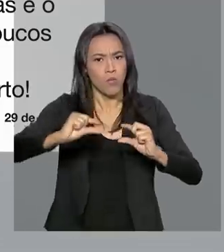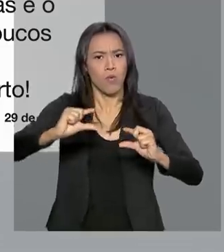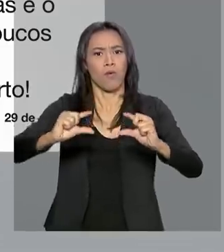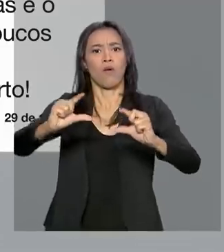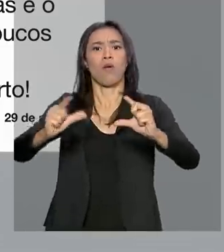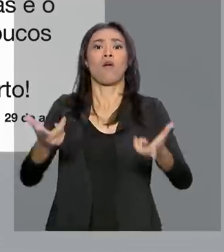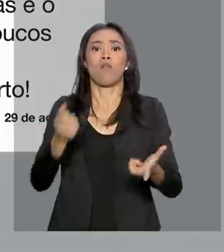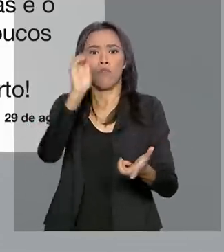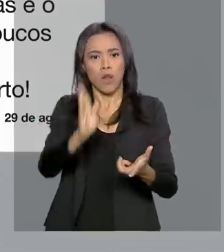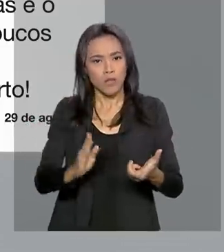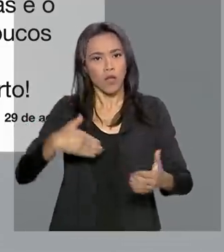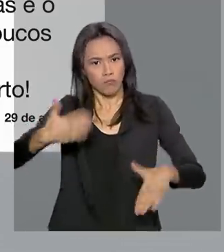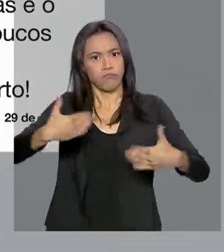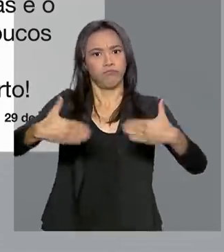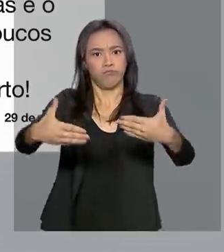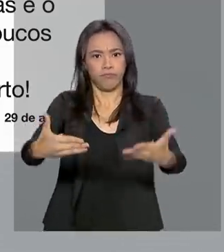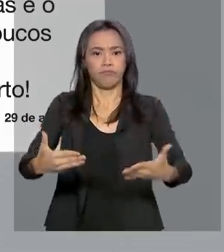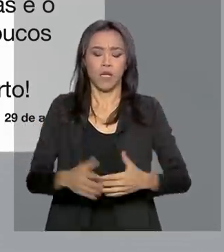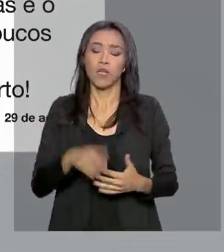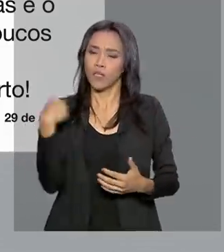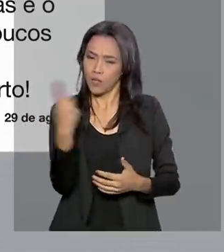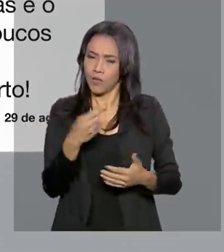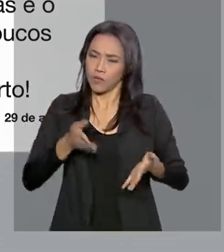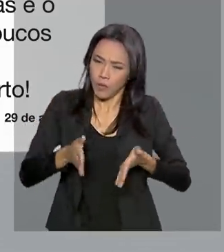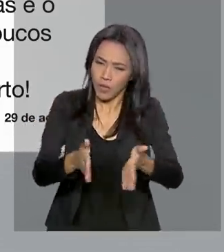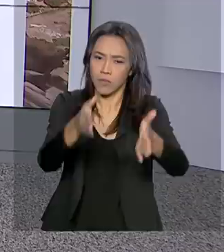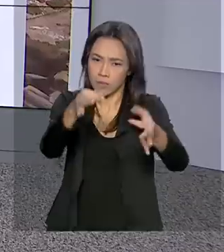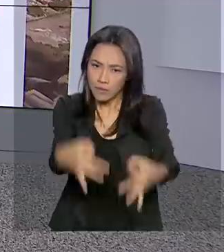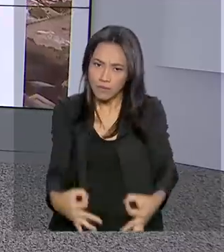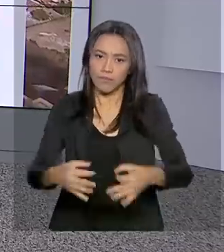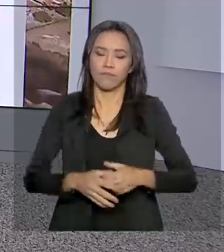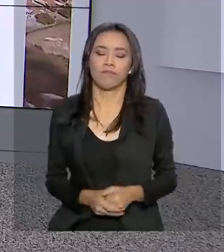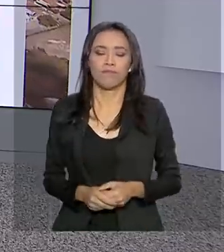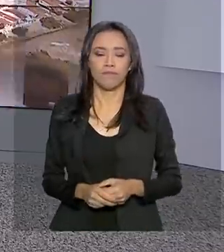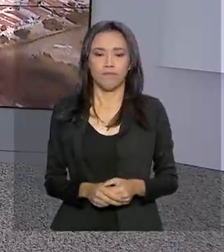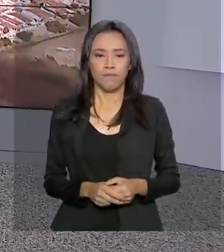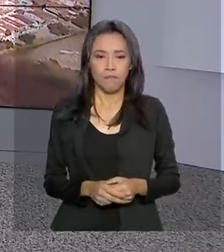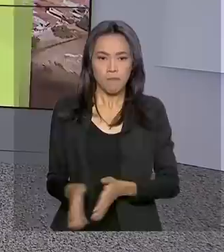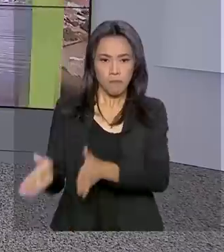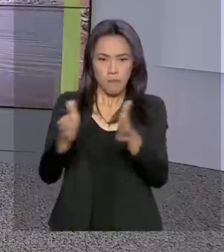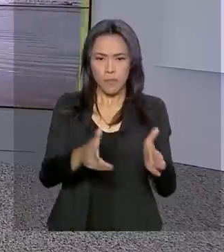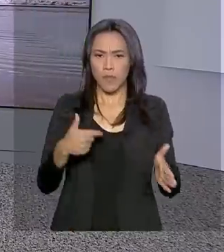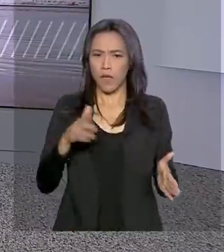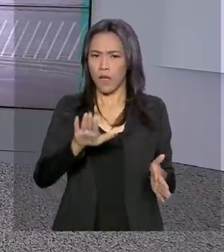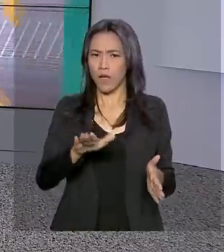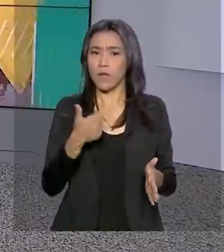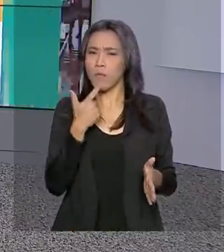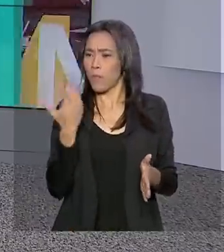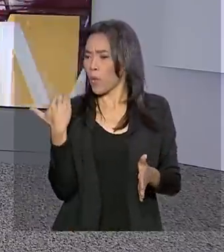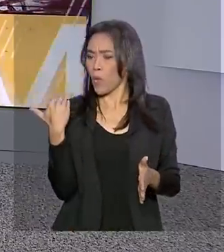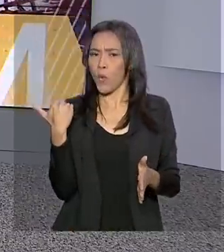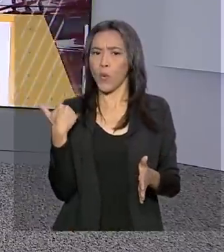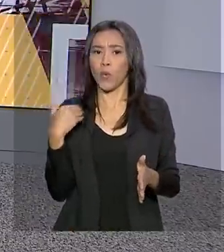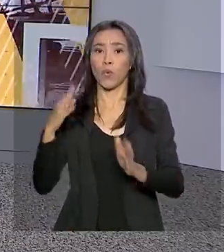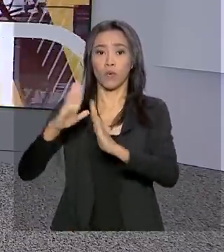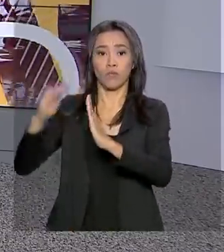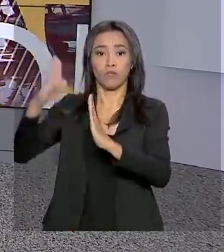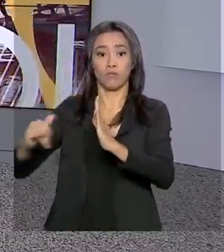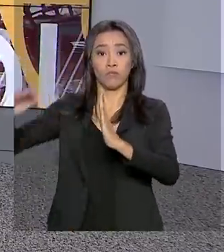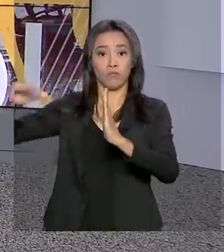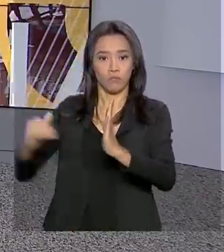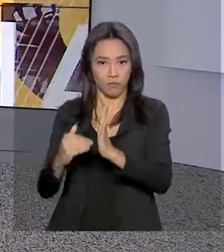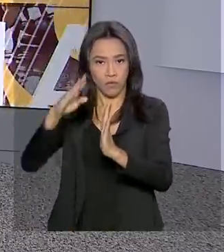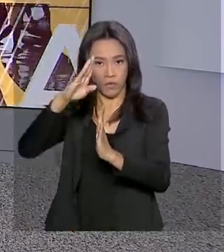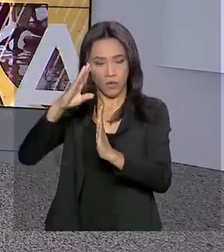crescimento e disse também que estamos no caminho certo. E agora há pouco, na saída do Palácio do Alvorada, o presidente